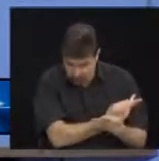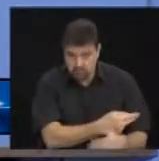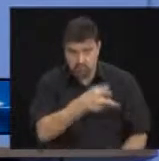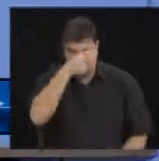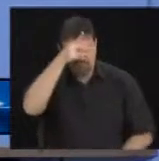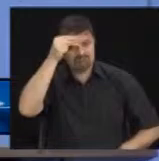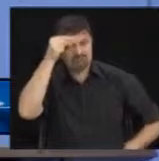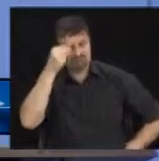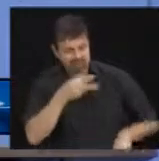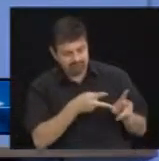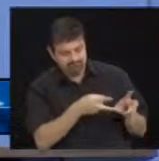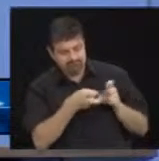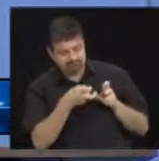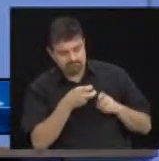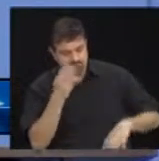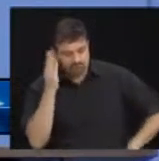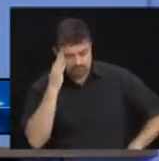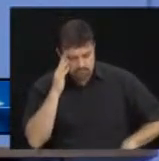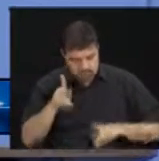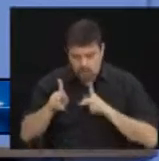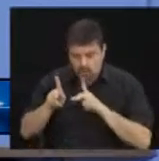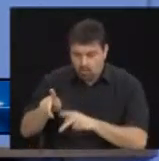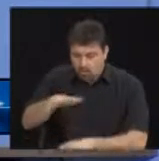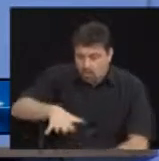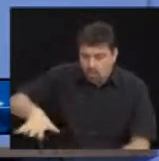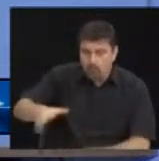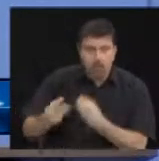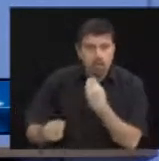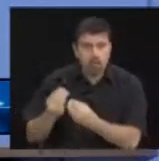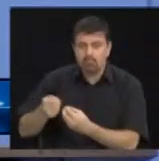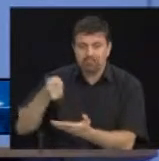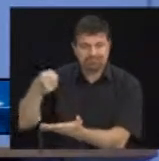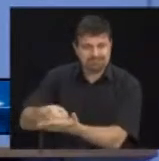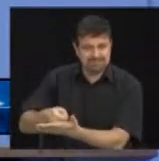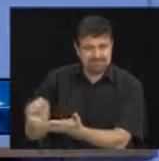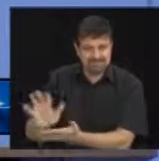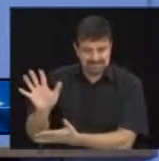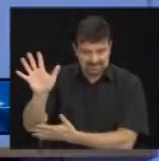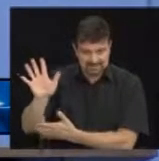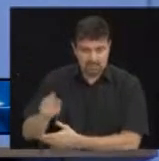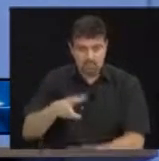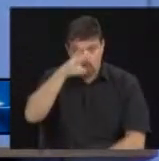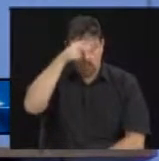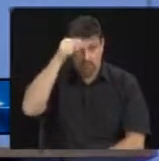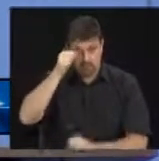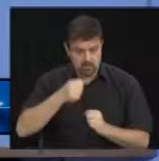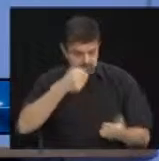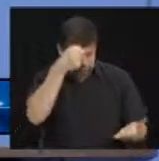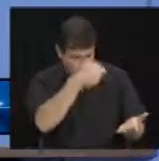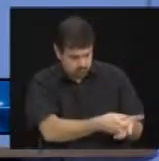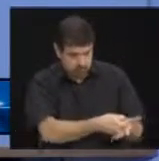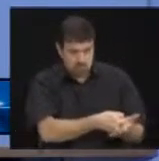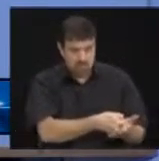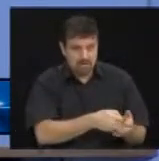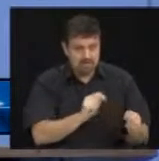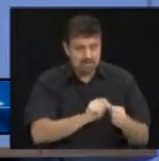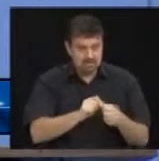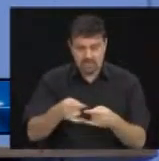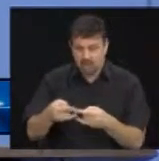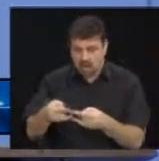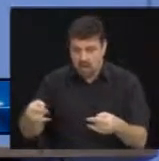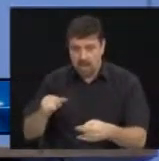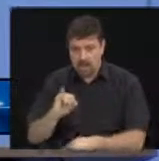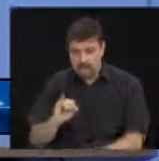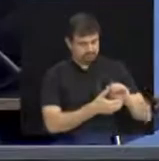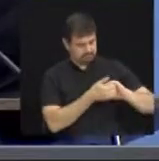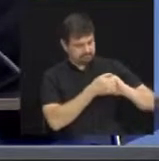que vai meter a mão no bolso da população, determinar que a Secretaria de Finanças suspenda o IPTU do bairro.